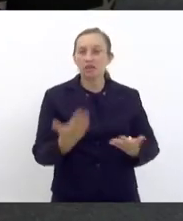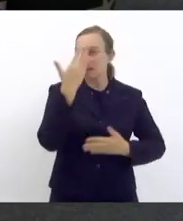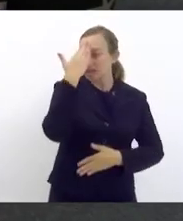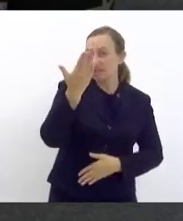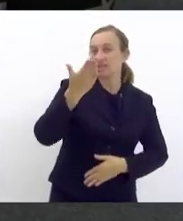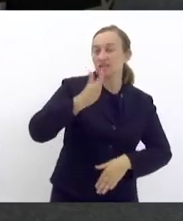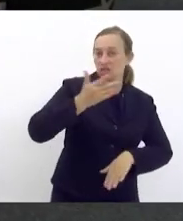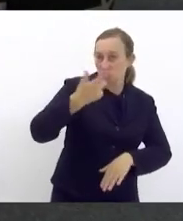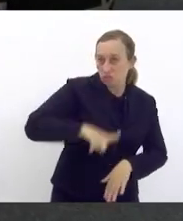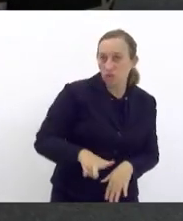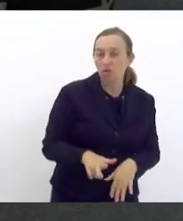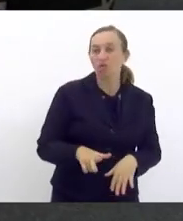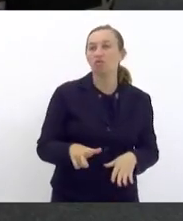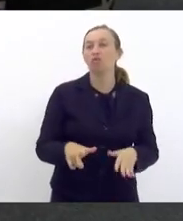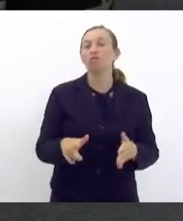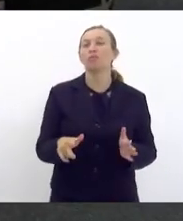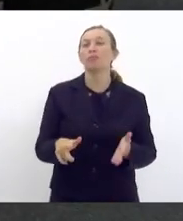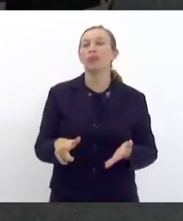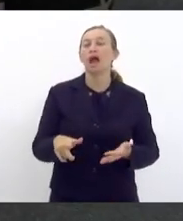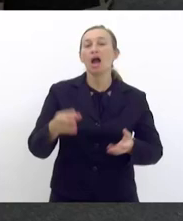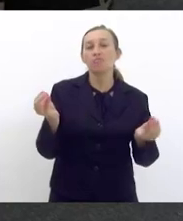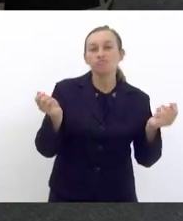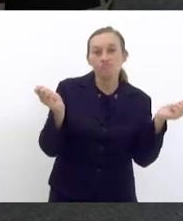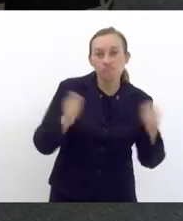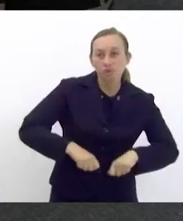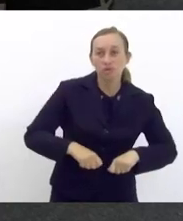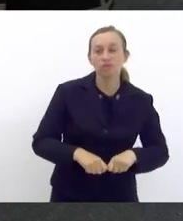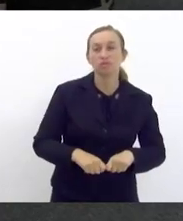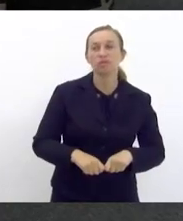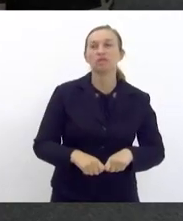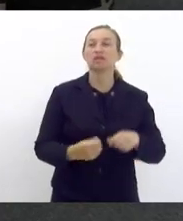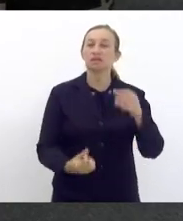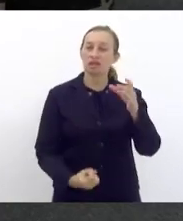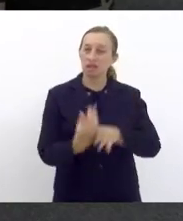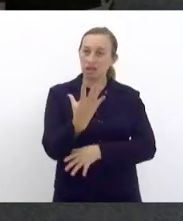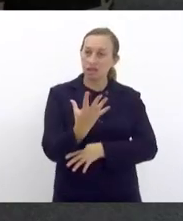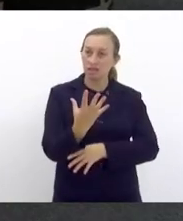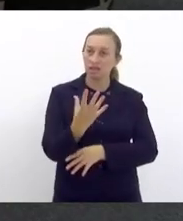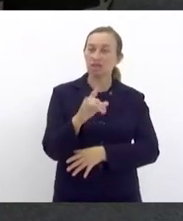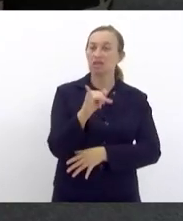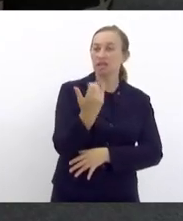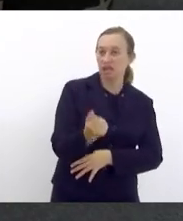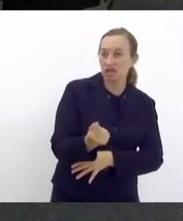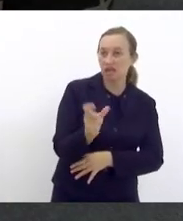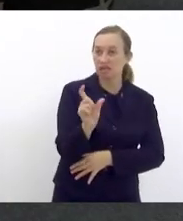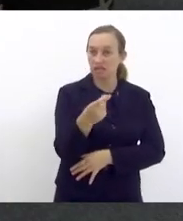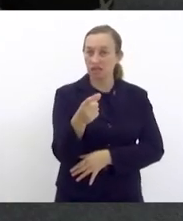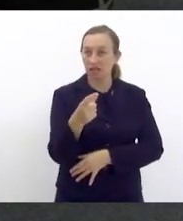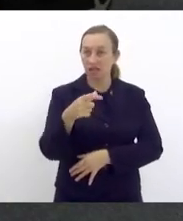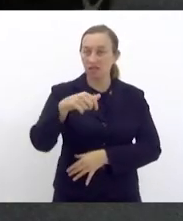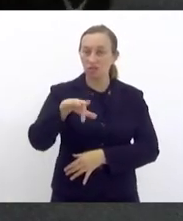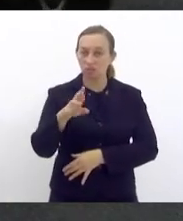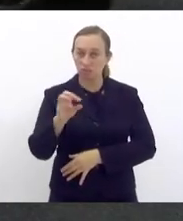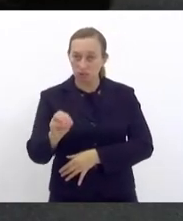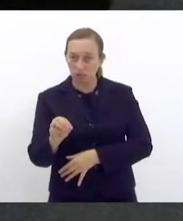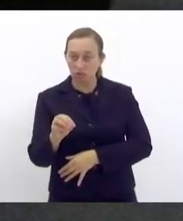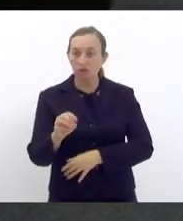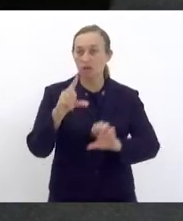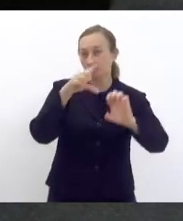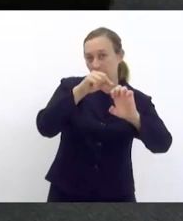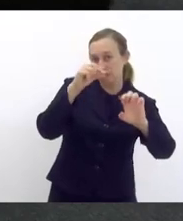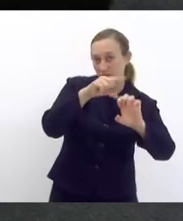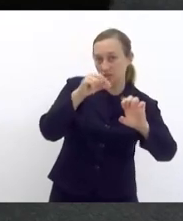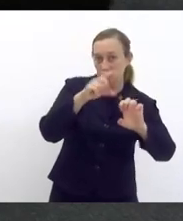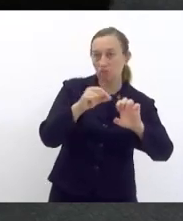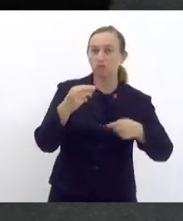mais uma vez exatamente a possibilidade dessa criação, dessa linha de microcrédito para empreendedores